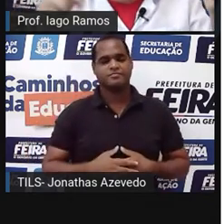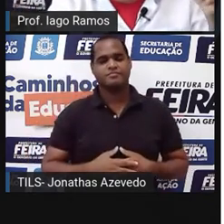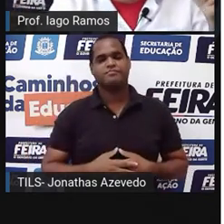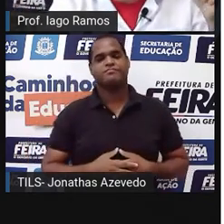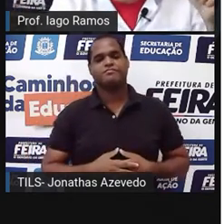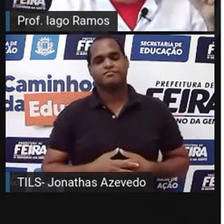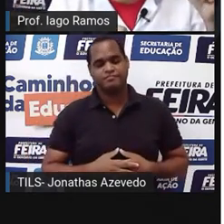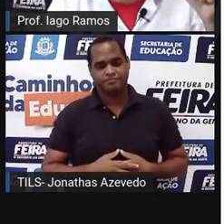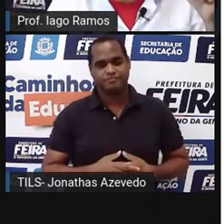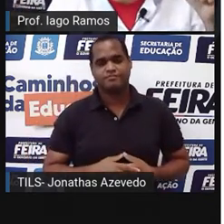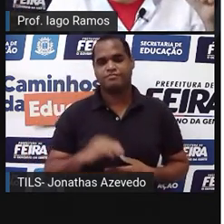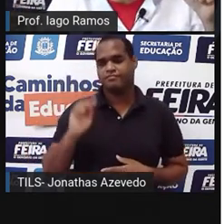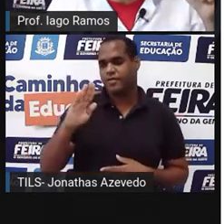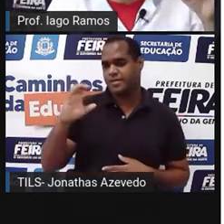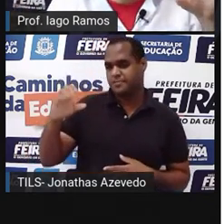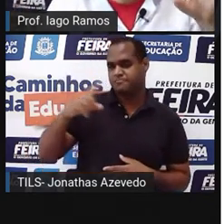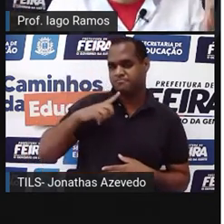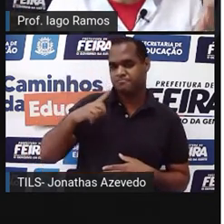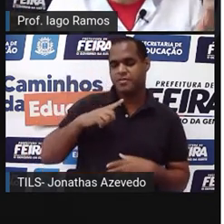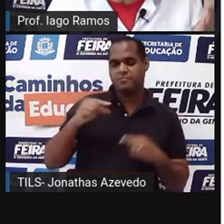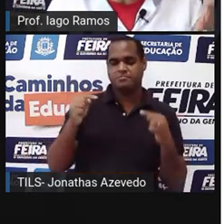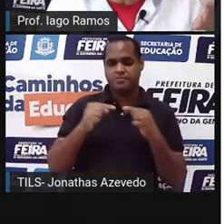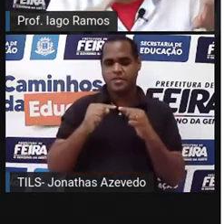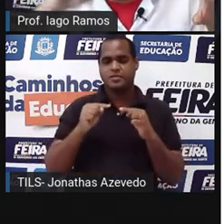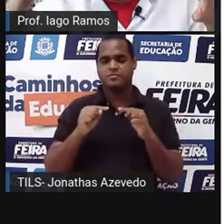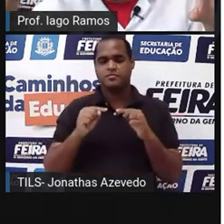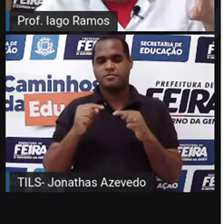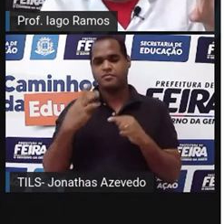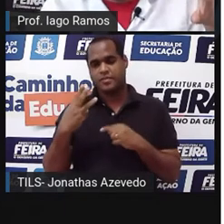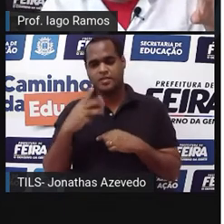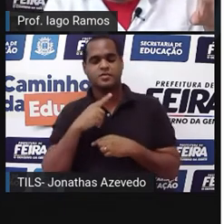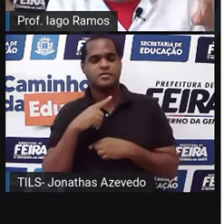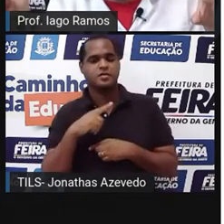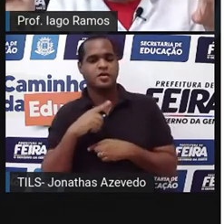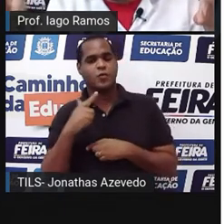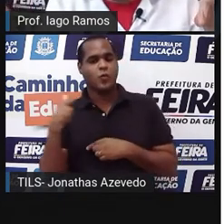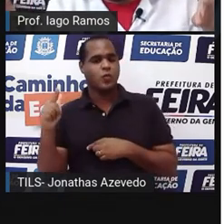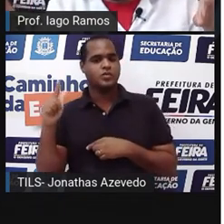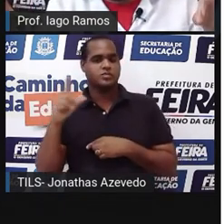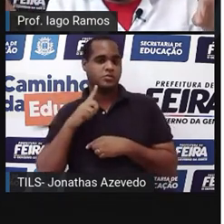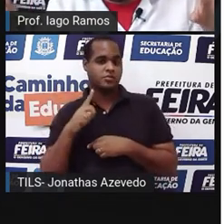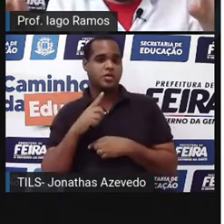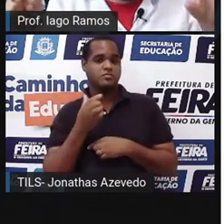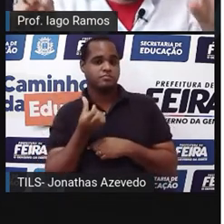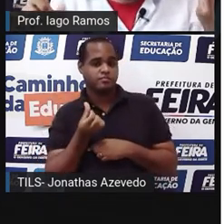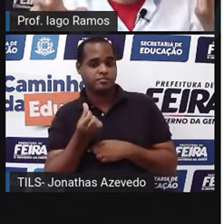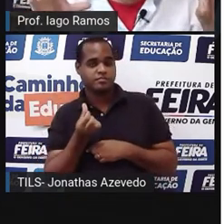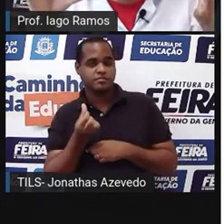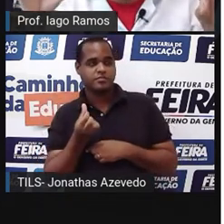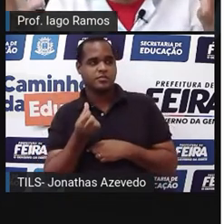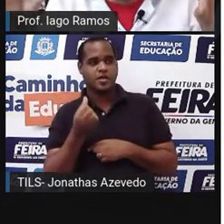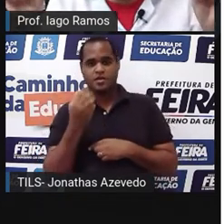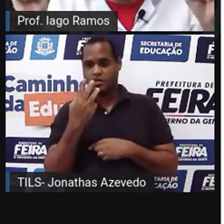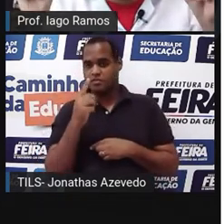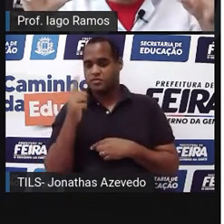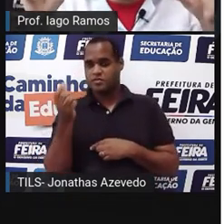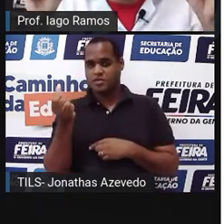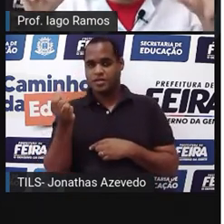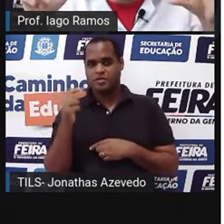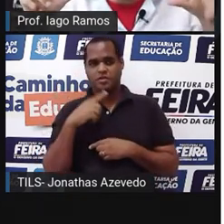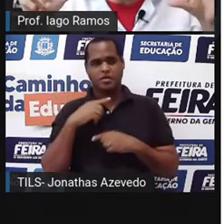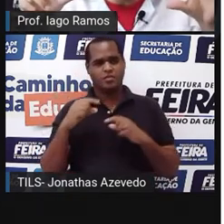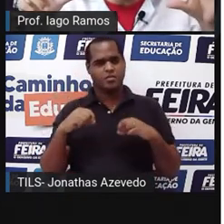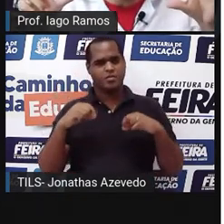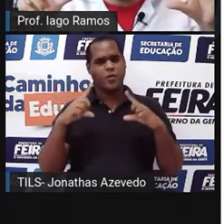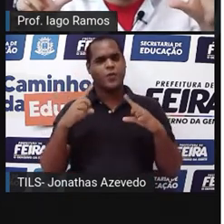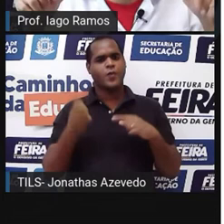O BC no menorzinho, que é o modelo 3, no grandão é o 6, de 3 para 6 aumentou,